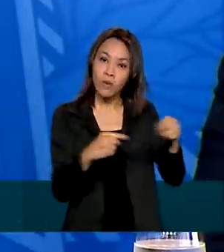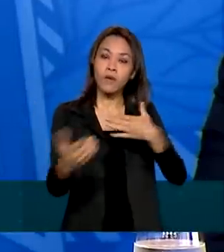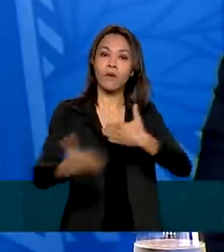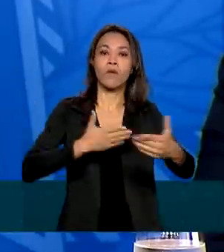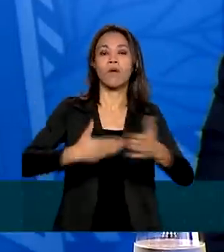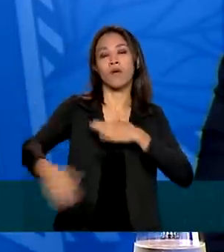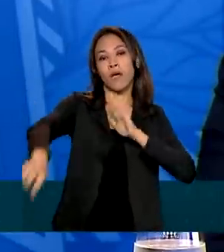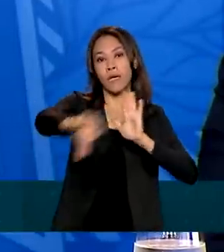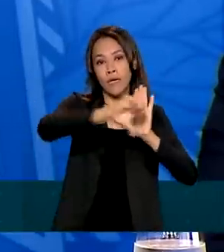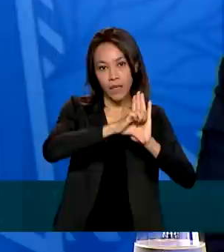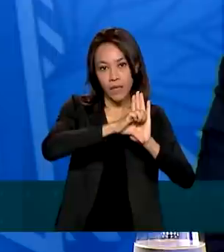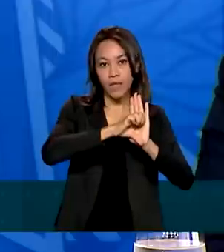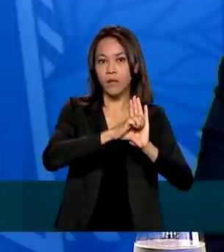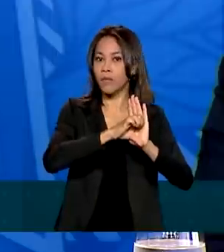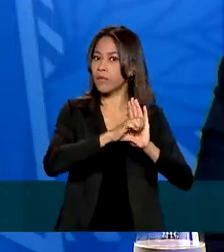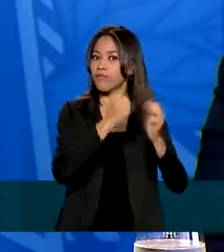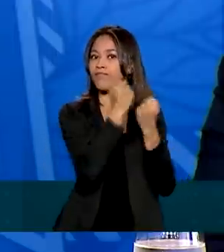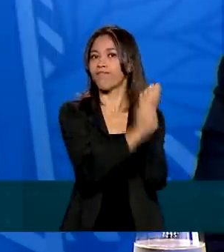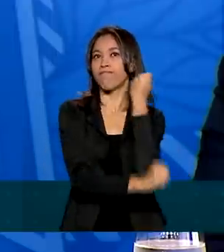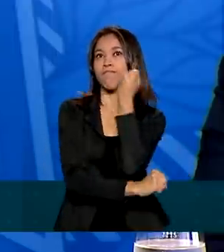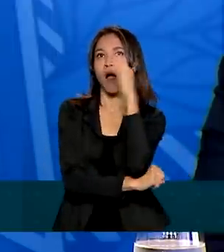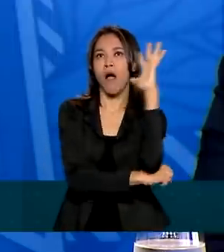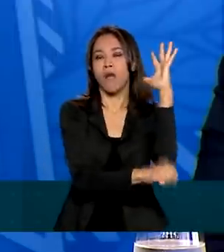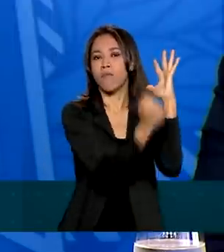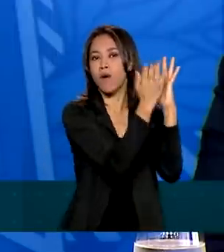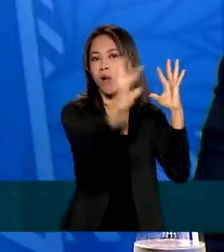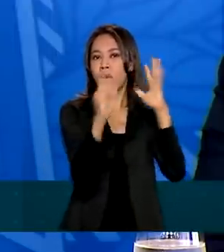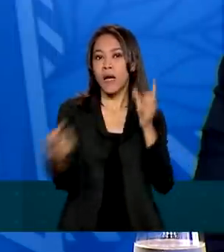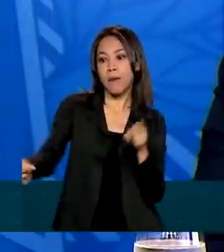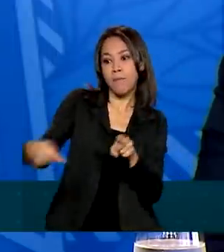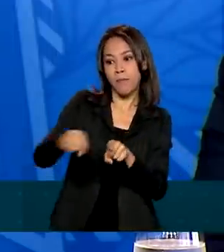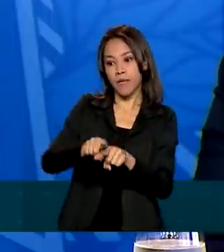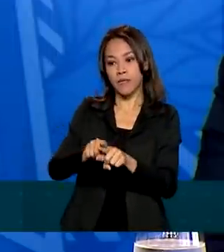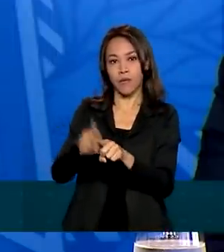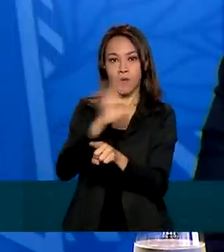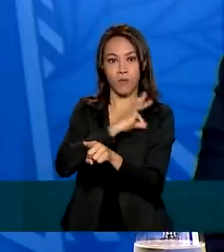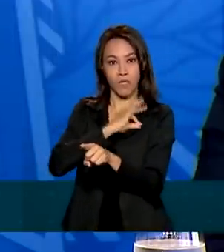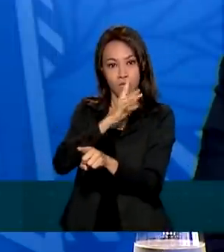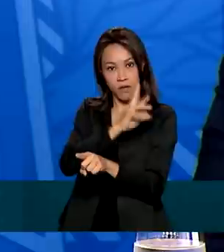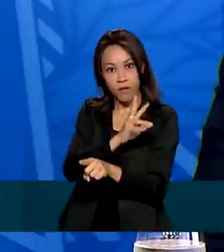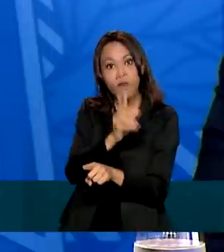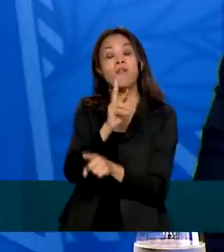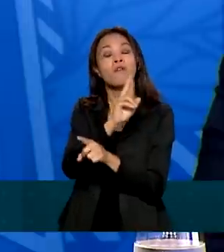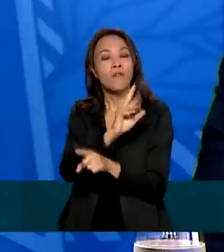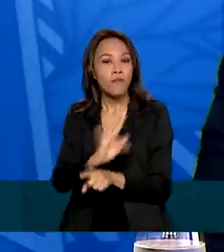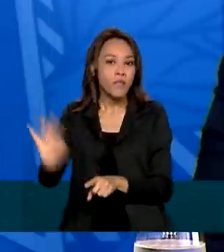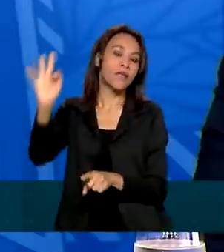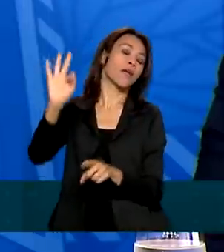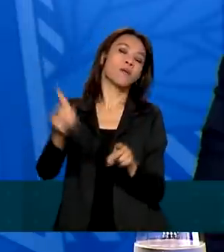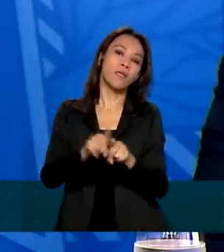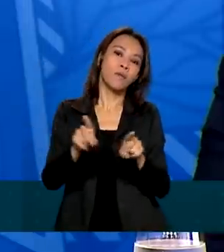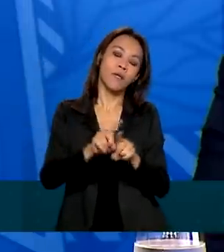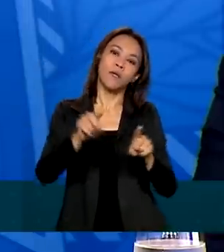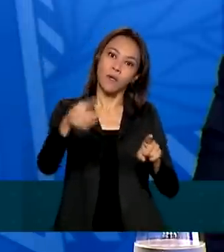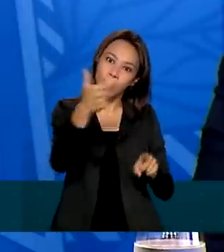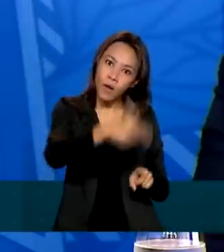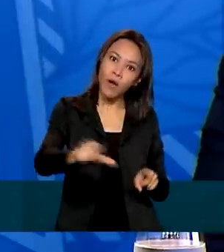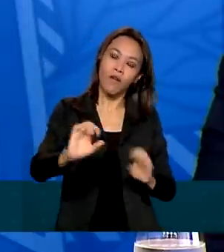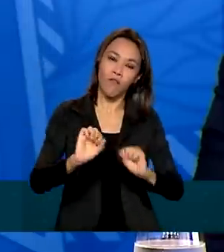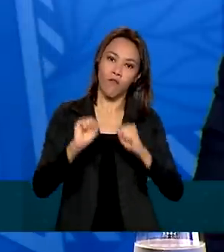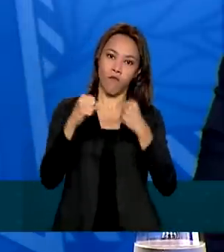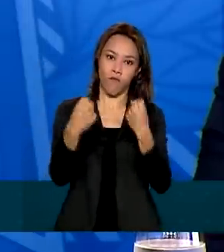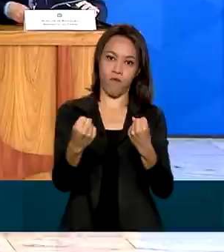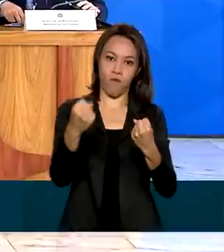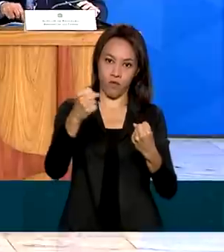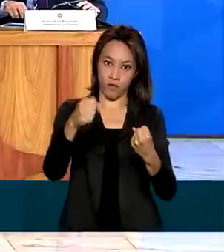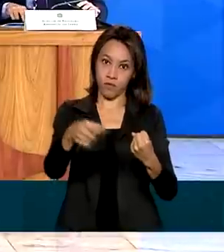mais do que isso, junto com a Polícia Federal e com a Força Nacional, estamos atuando de forma integrada e permanente